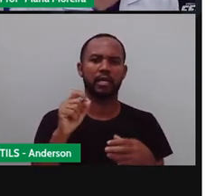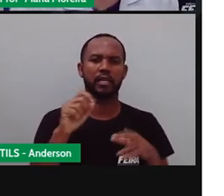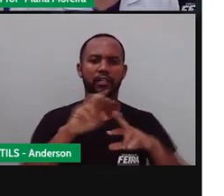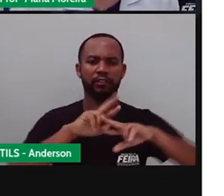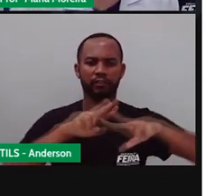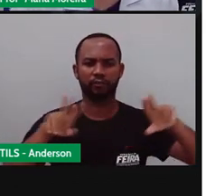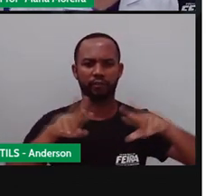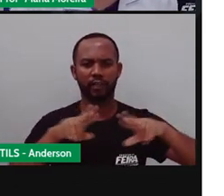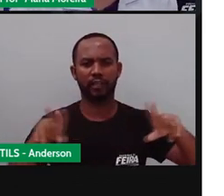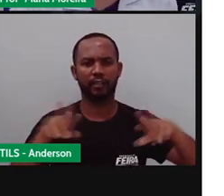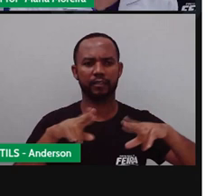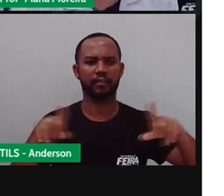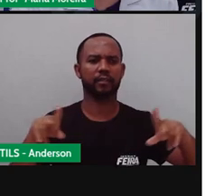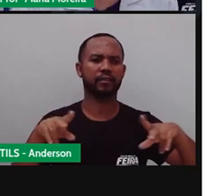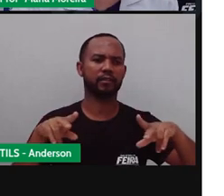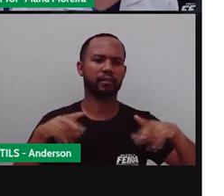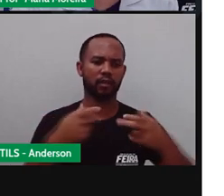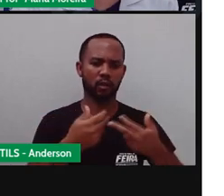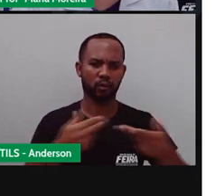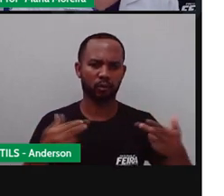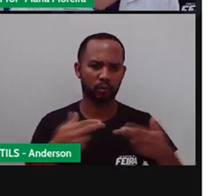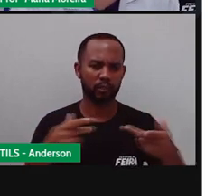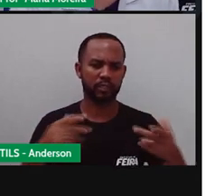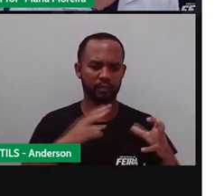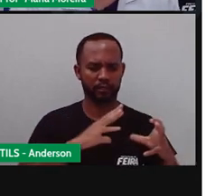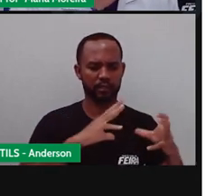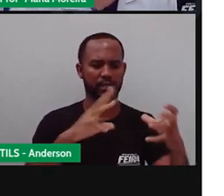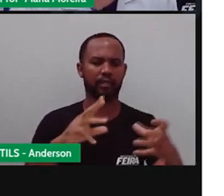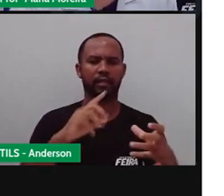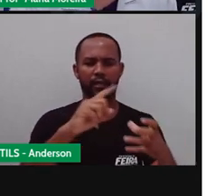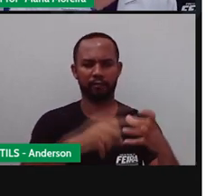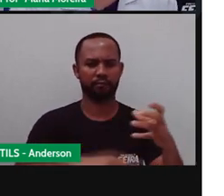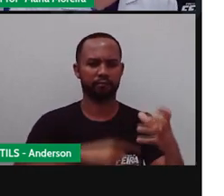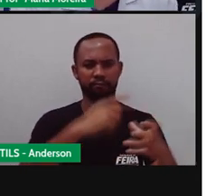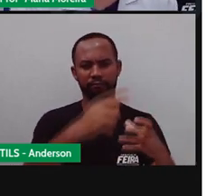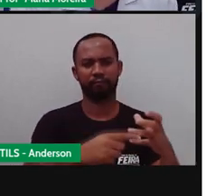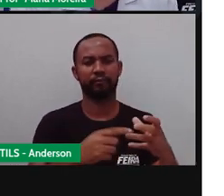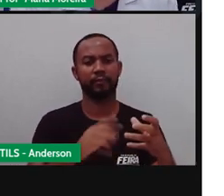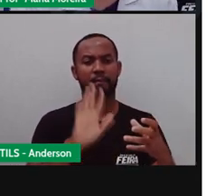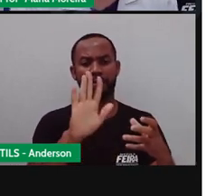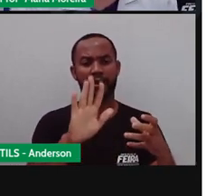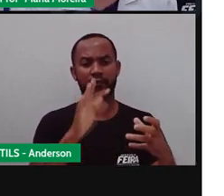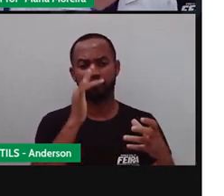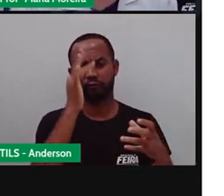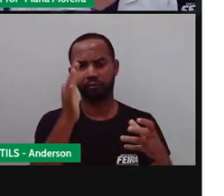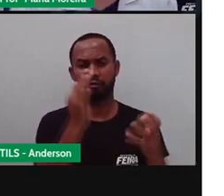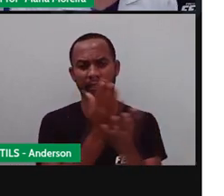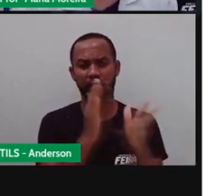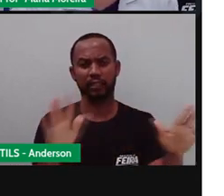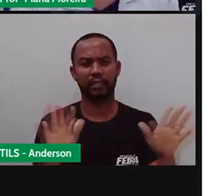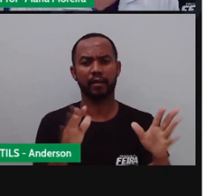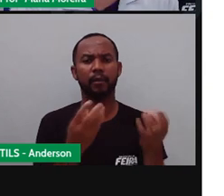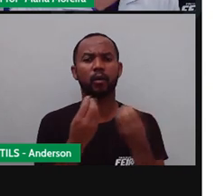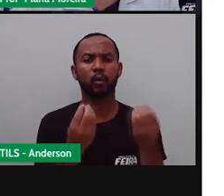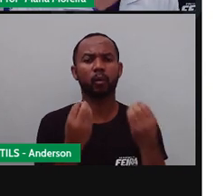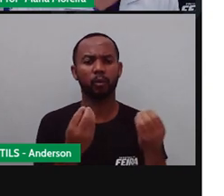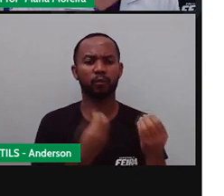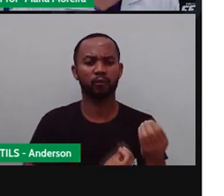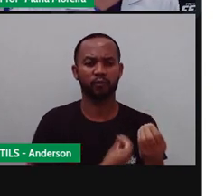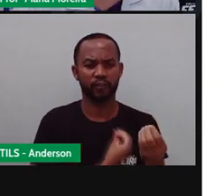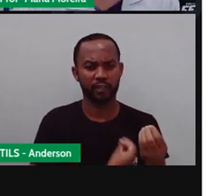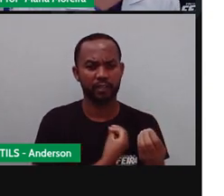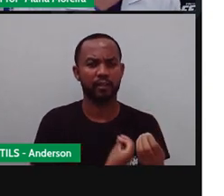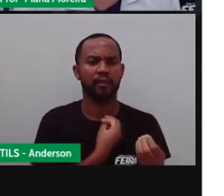diversos ecossistemas terrestres. Se deixarem de existir a vida tal qual a conhecemos, poderia